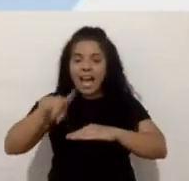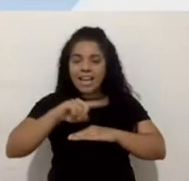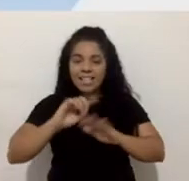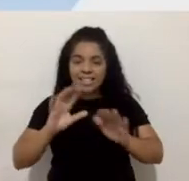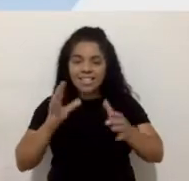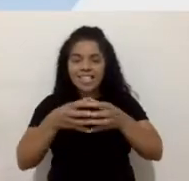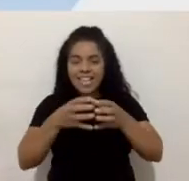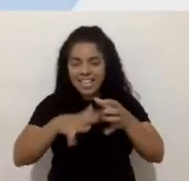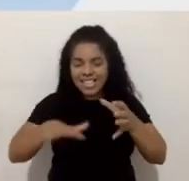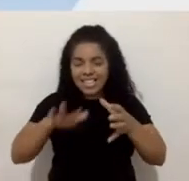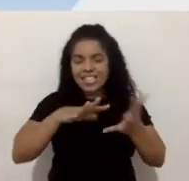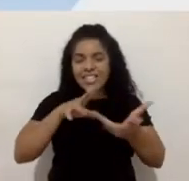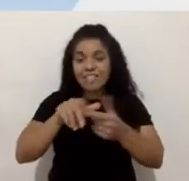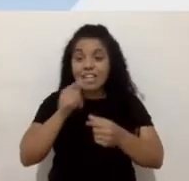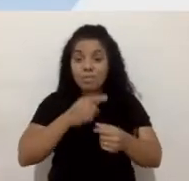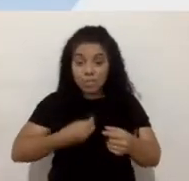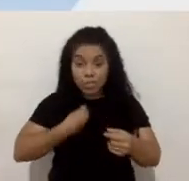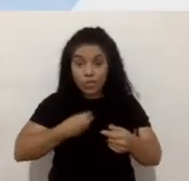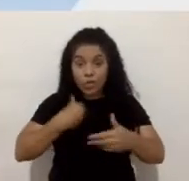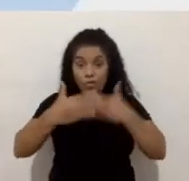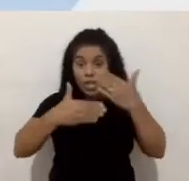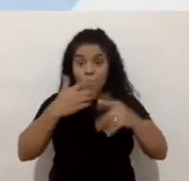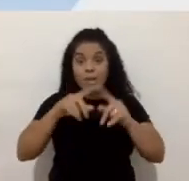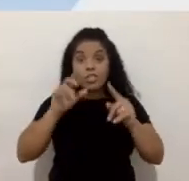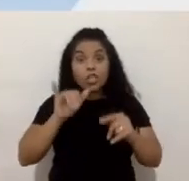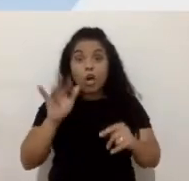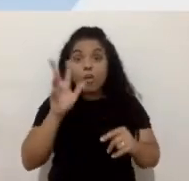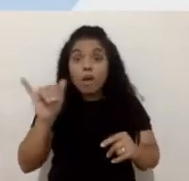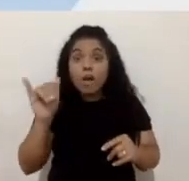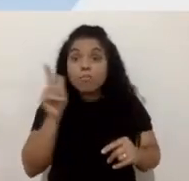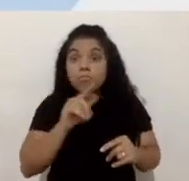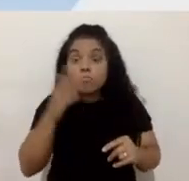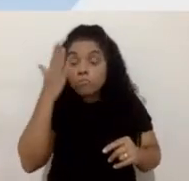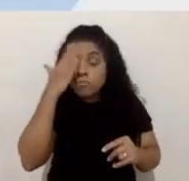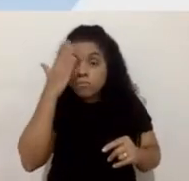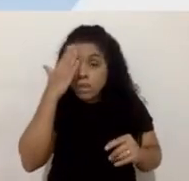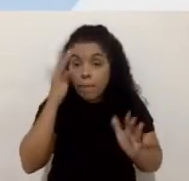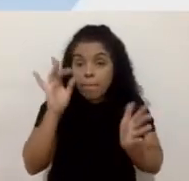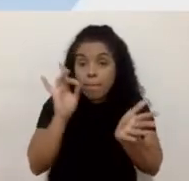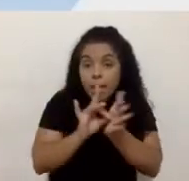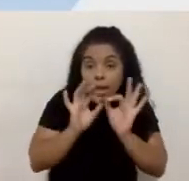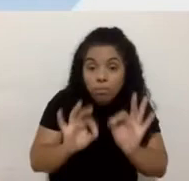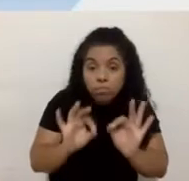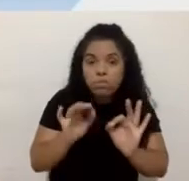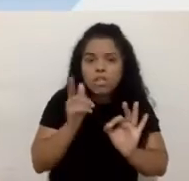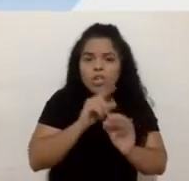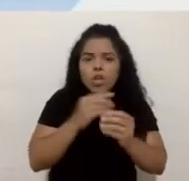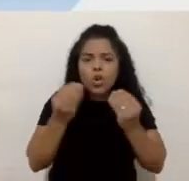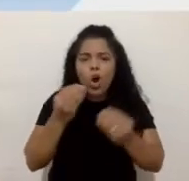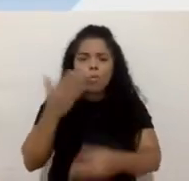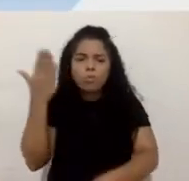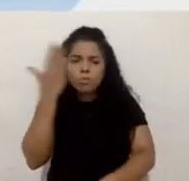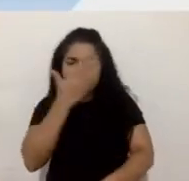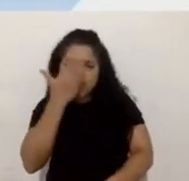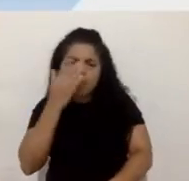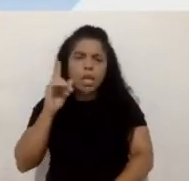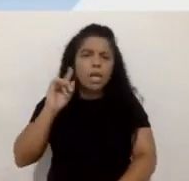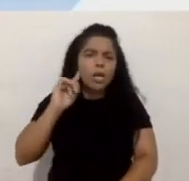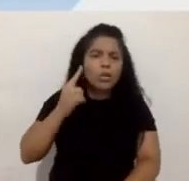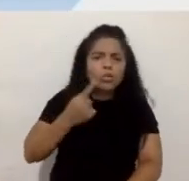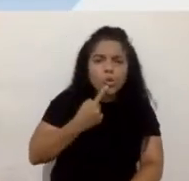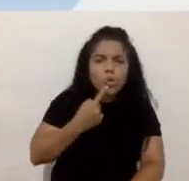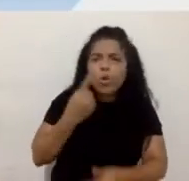para a gente se envolver mais. A gente só vai saber mais sobre a cegueira ou a surdez e sobre como